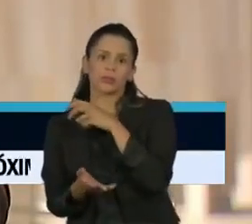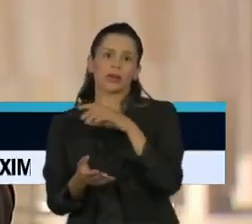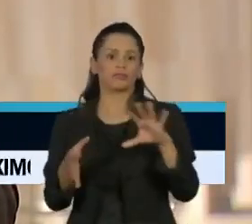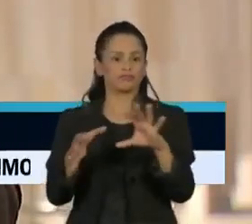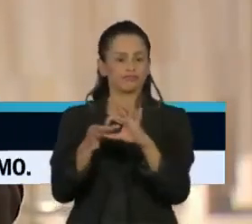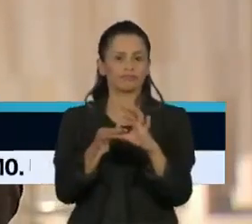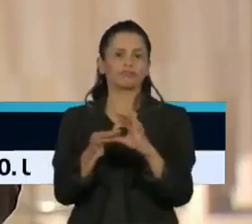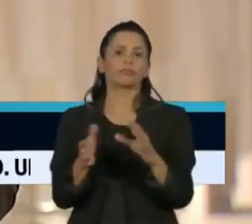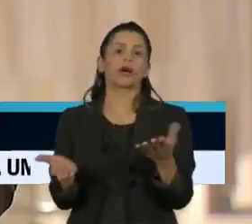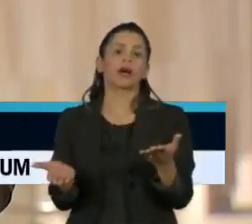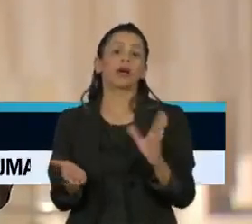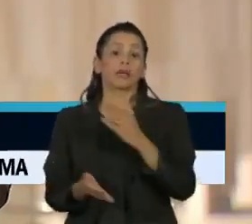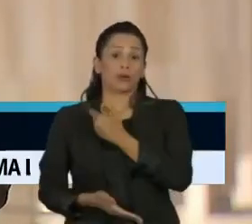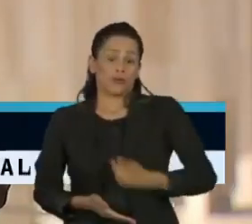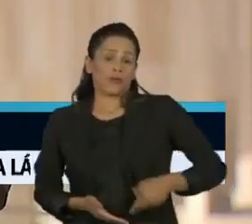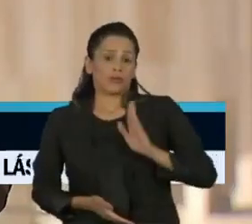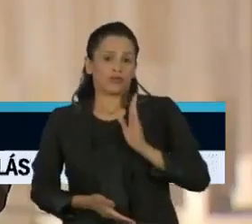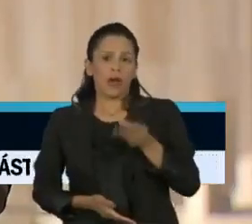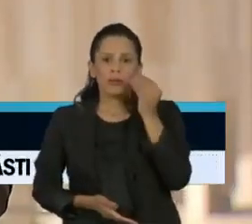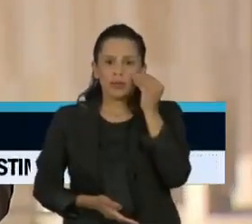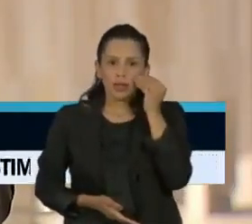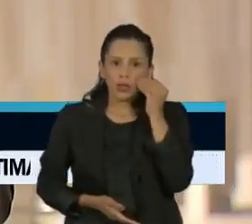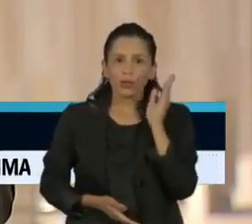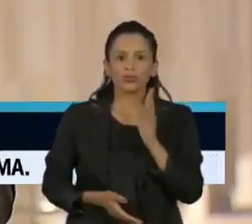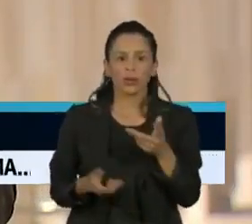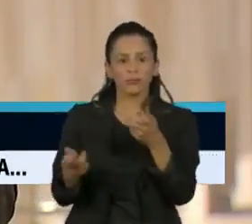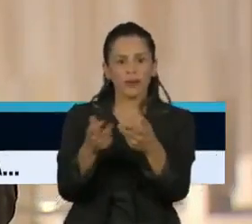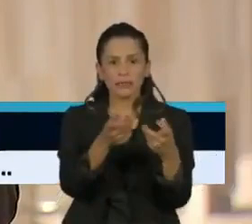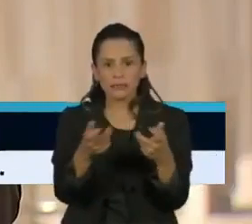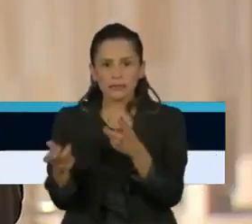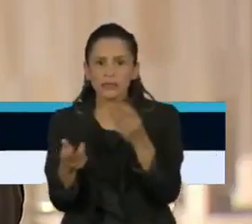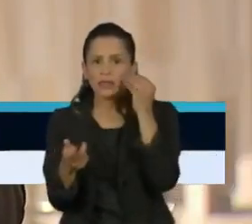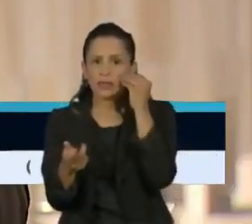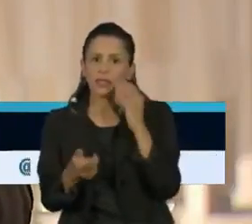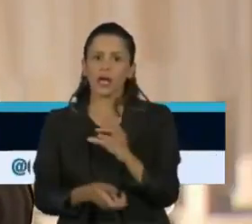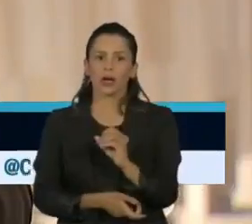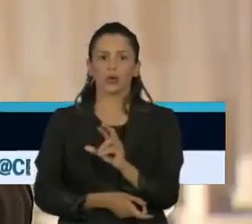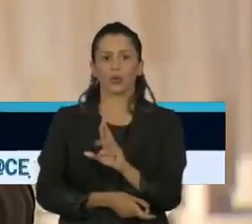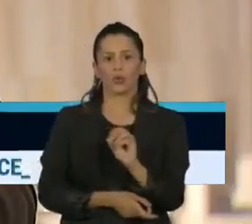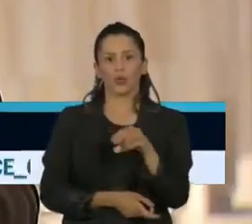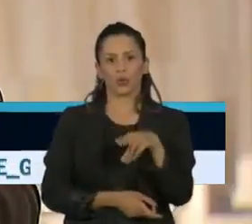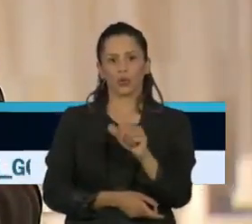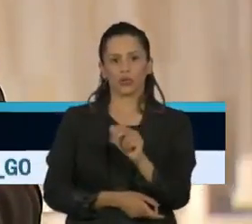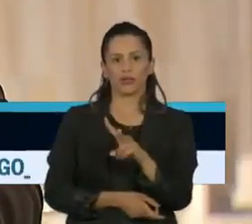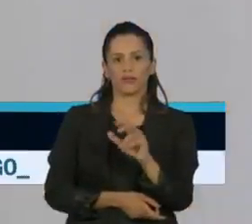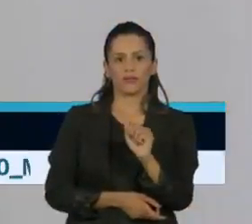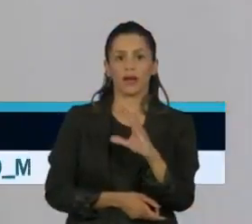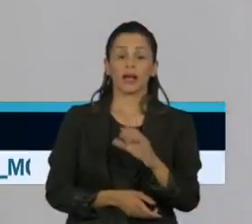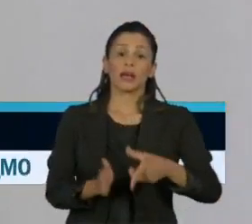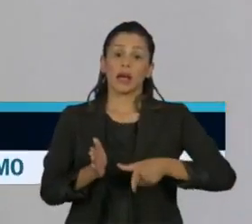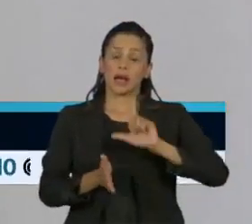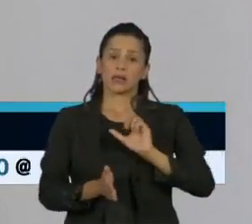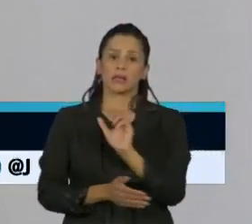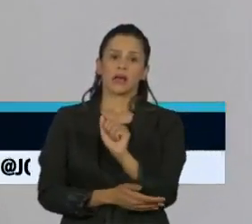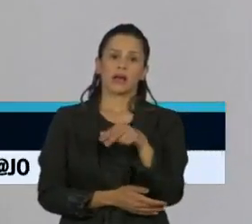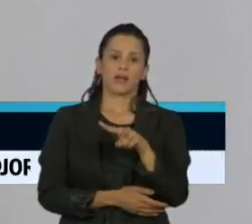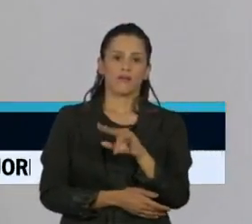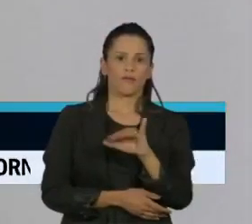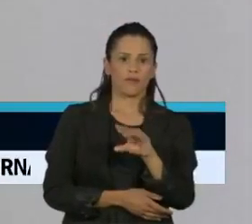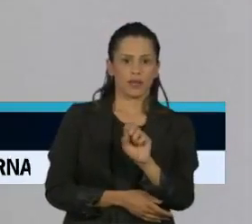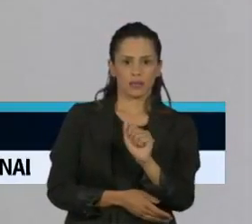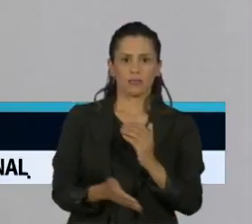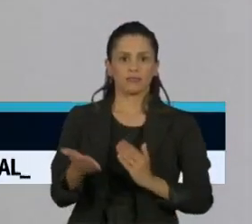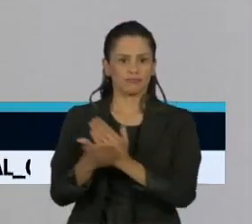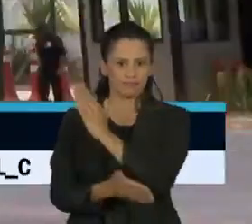doses e busca autonomia na produção da vacina Coronavac, antes mesmo da aprovação da Anvisa. Além do material a